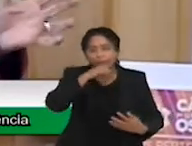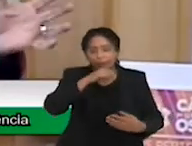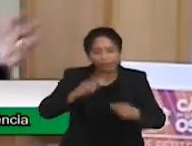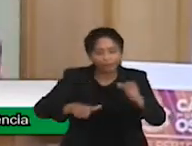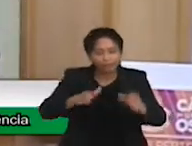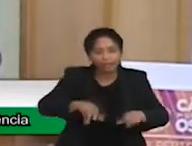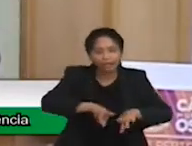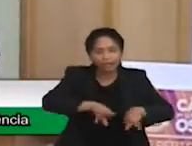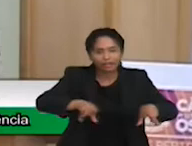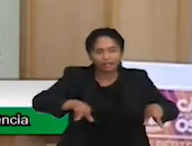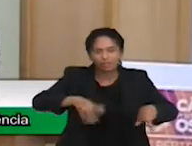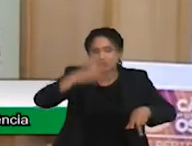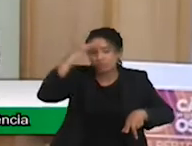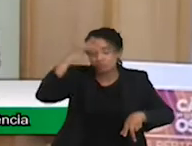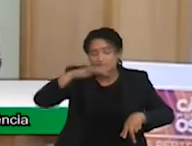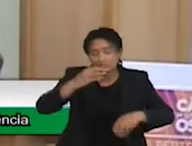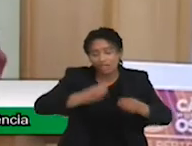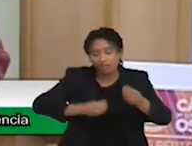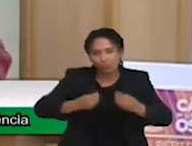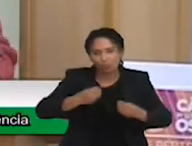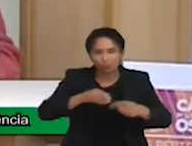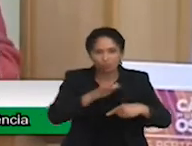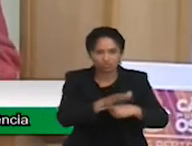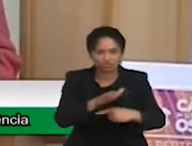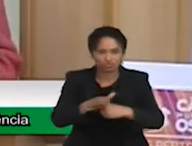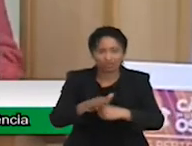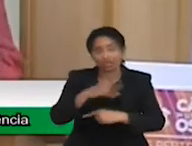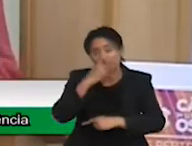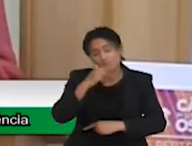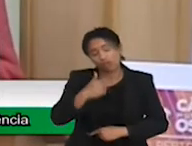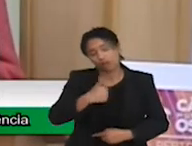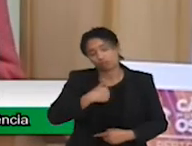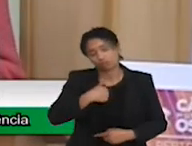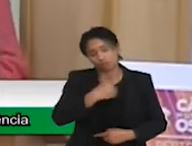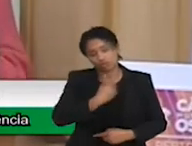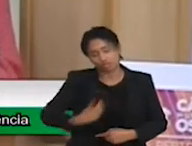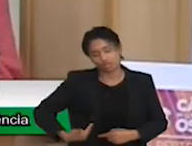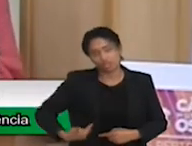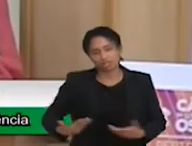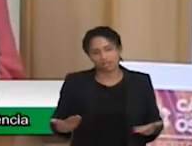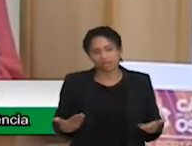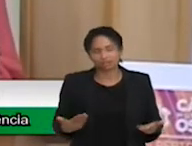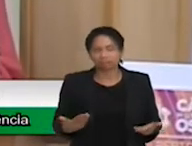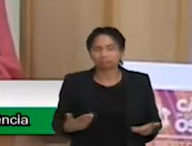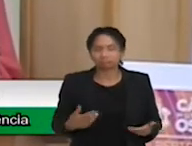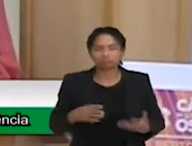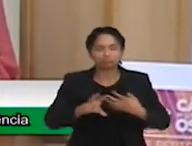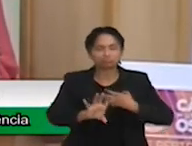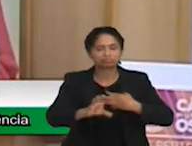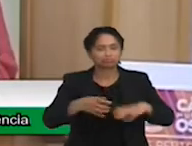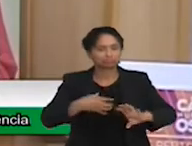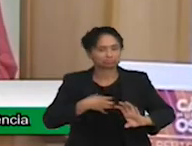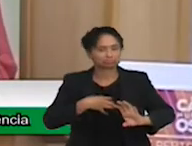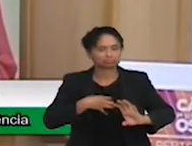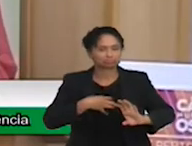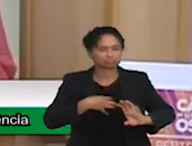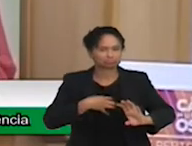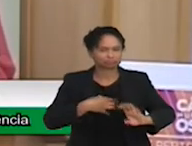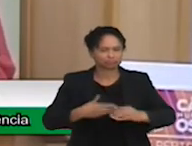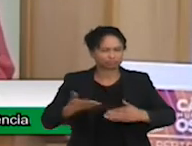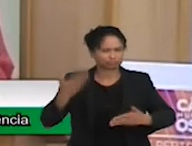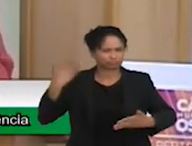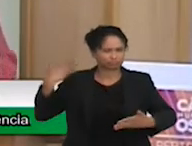exercício que eu posso fazer como secretária é me colocar no lugar do outro. Isso em 2003.